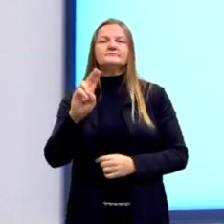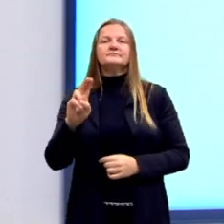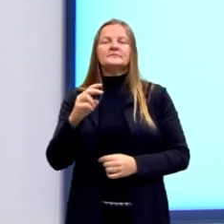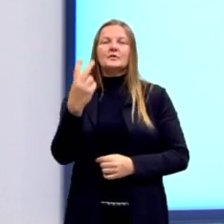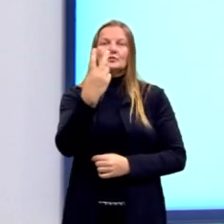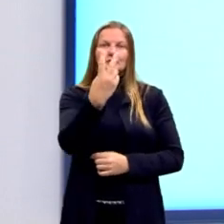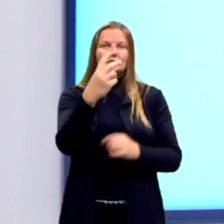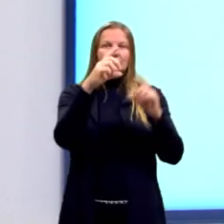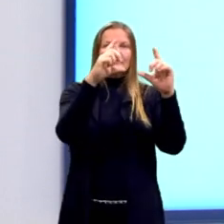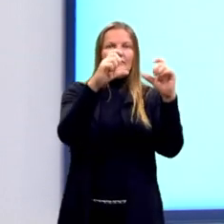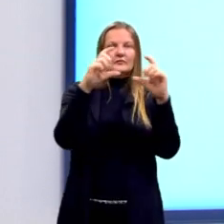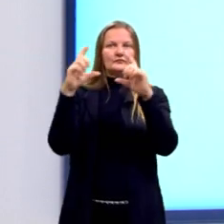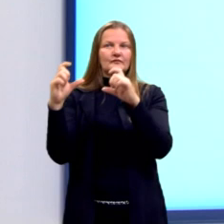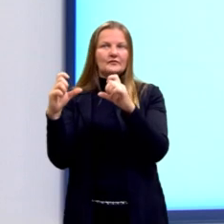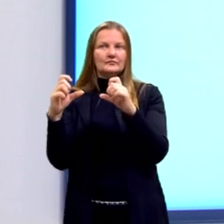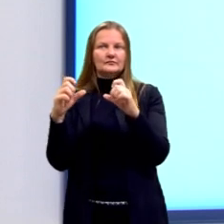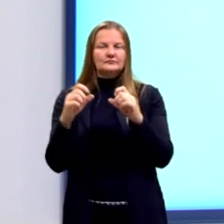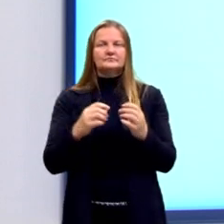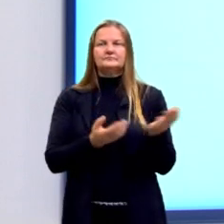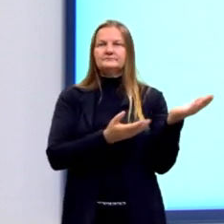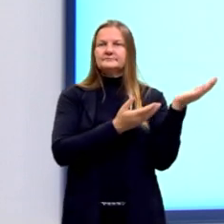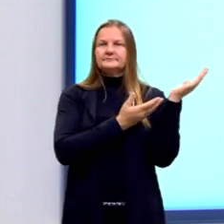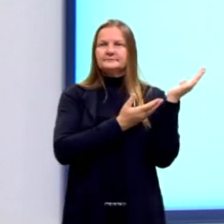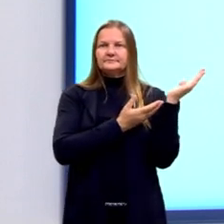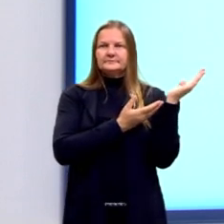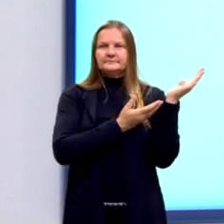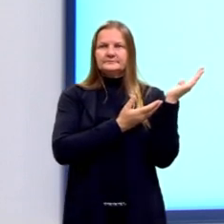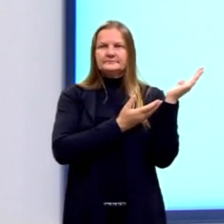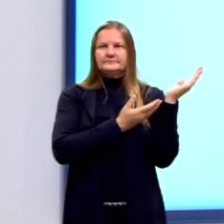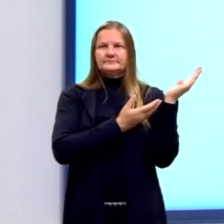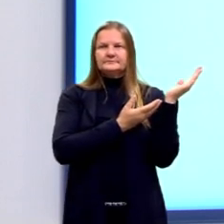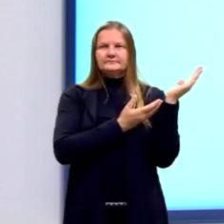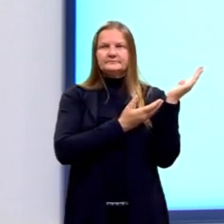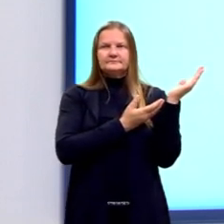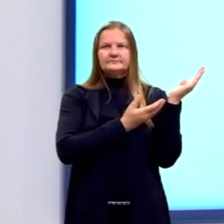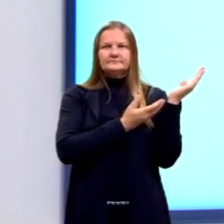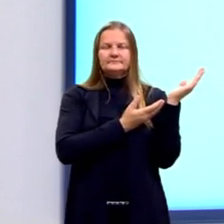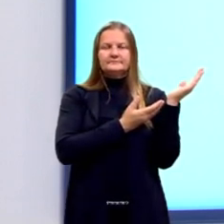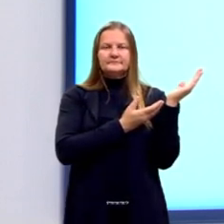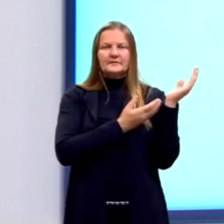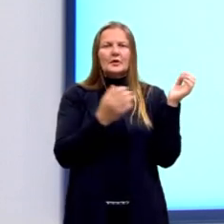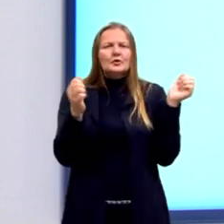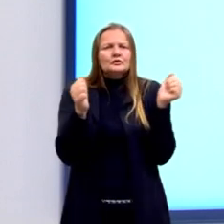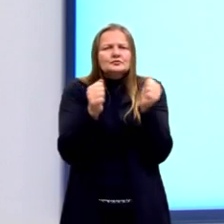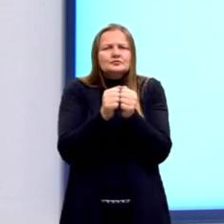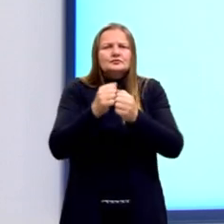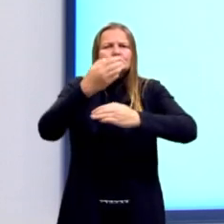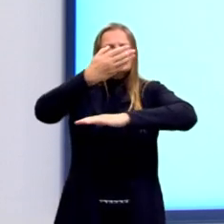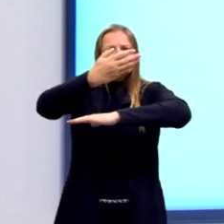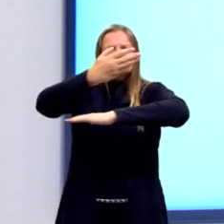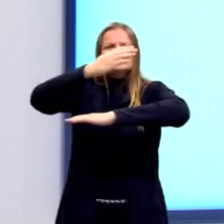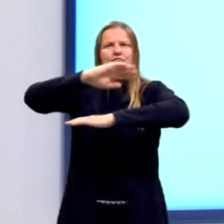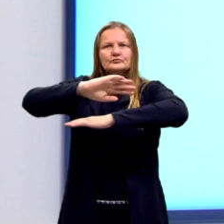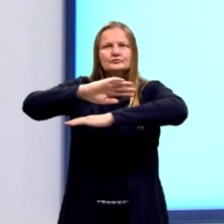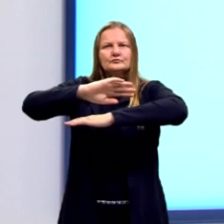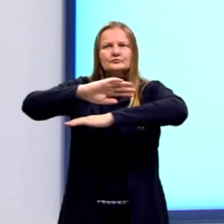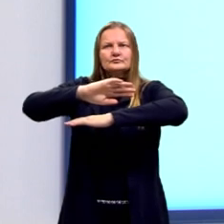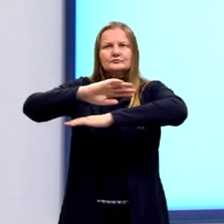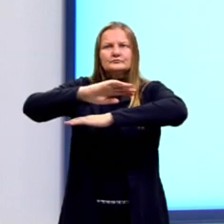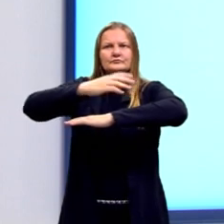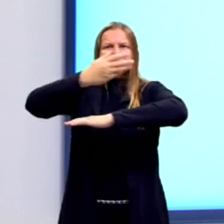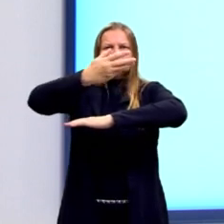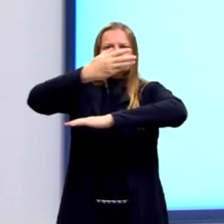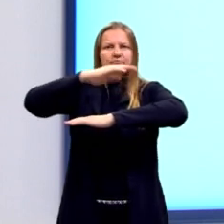duas figuras. Observem que eu juntei a figura 1 com a figura 2, ou seja, eu só completei aqui